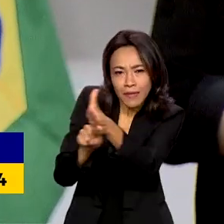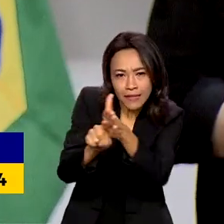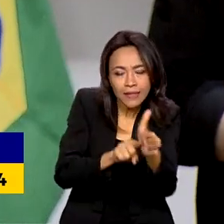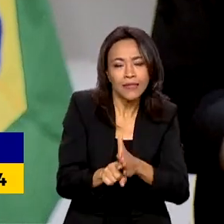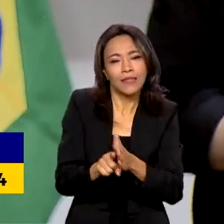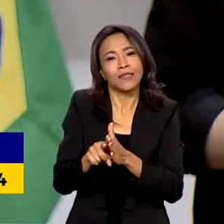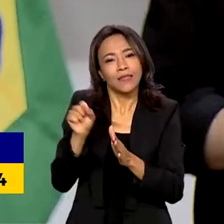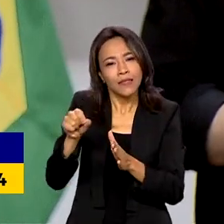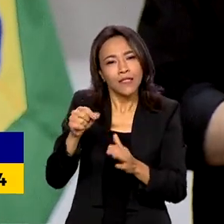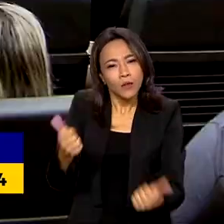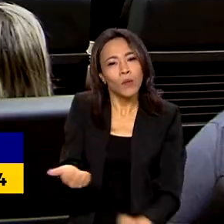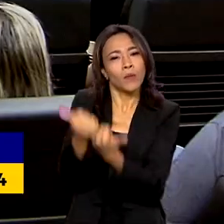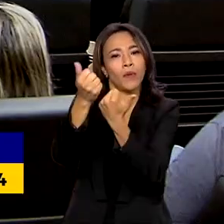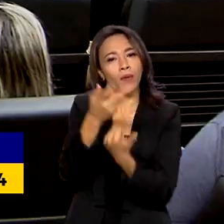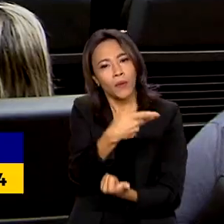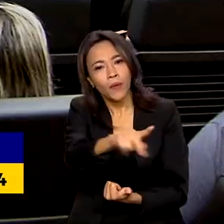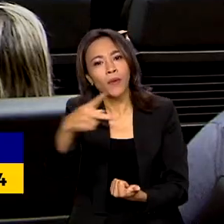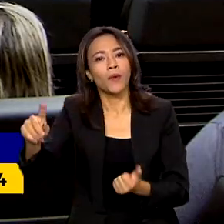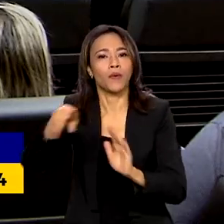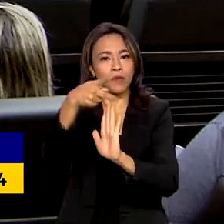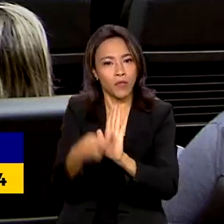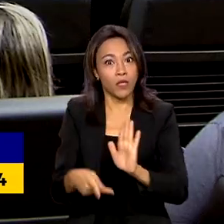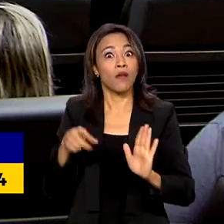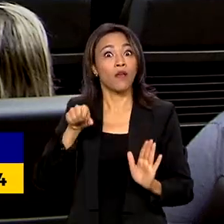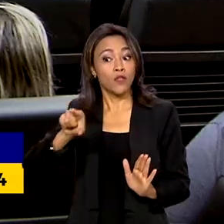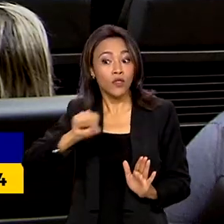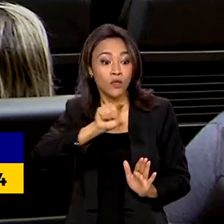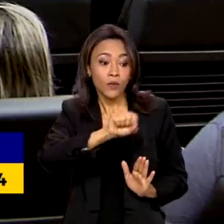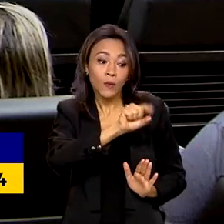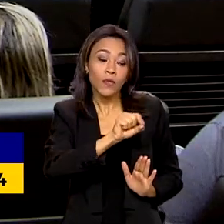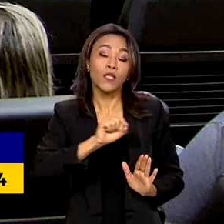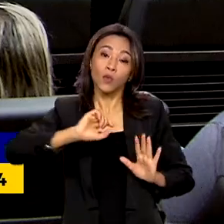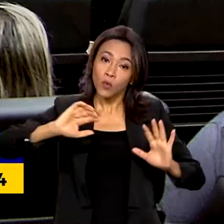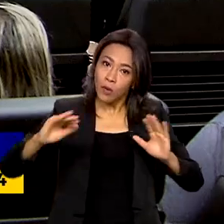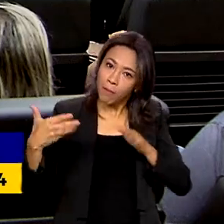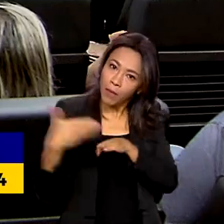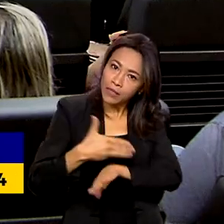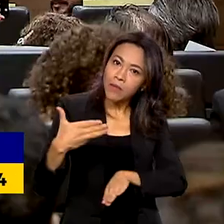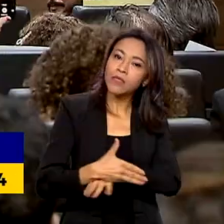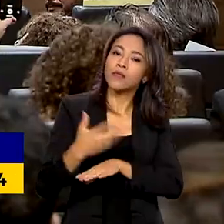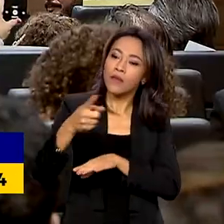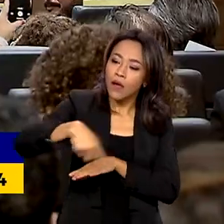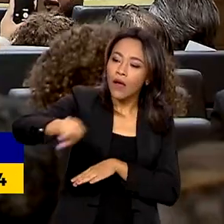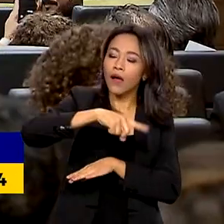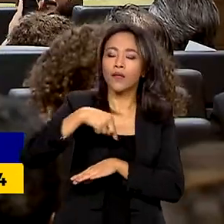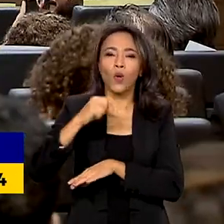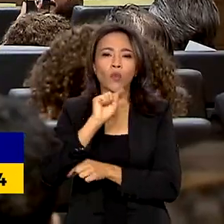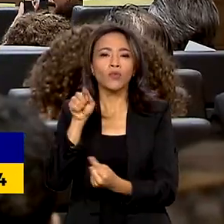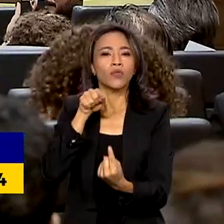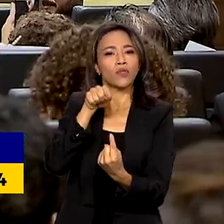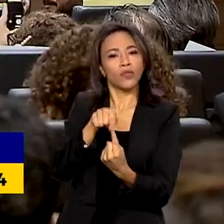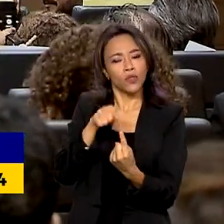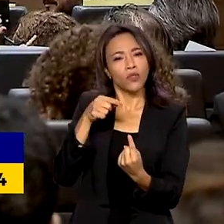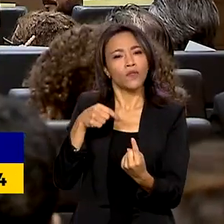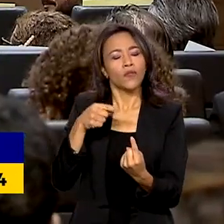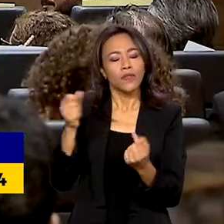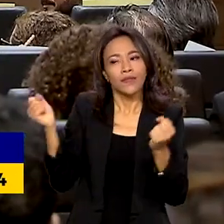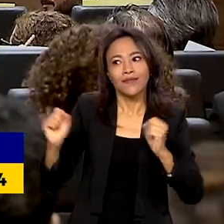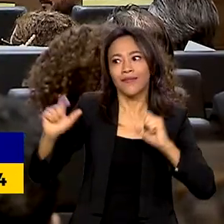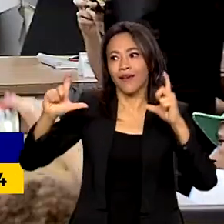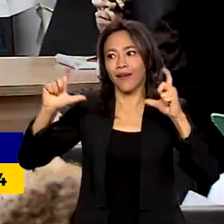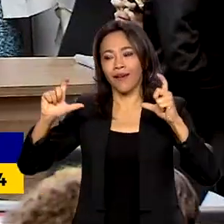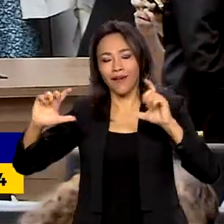promoção dos projetos. São escolhidos trabalhos junto a comunidades culturais que objetivam despertar